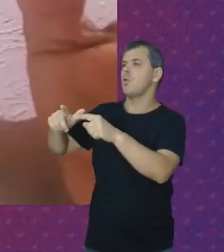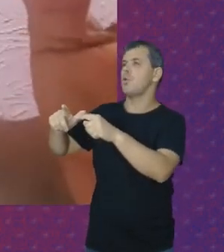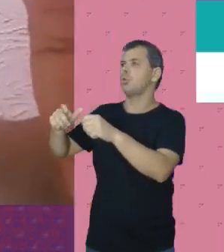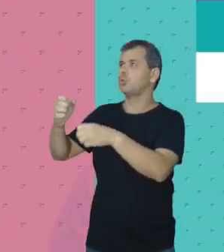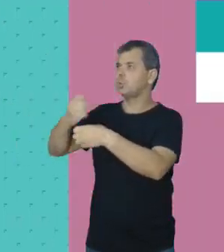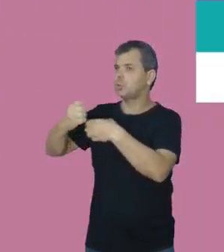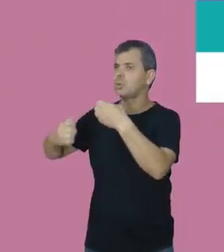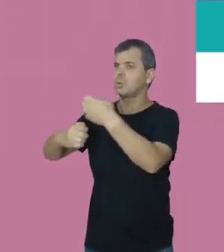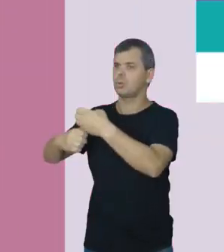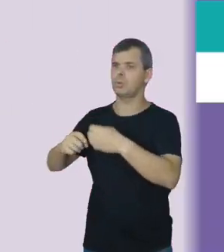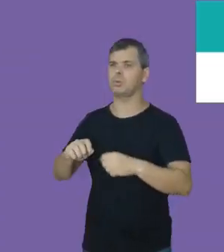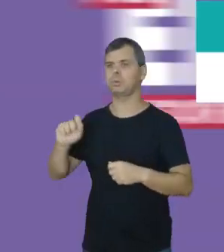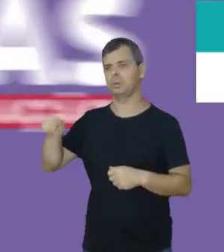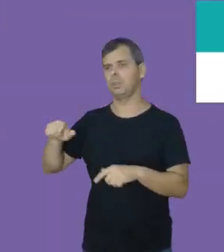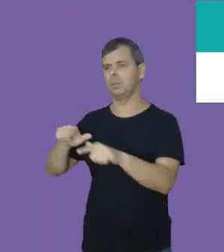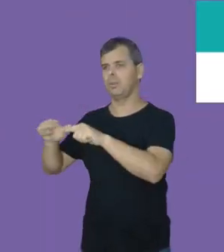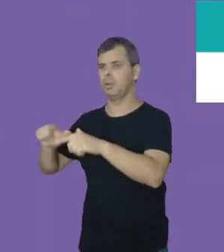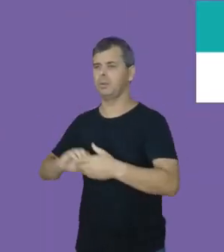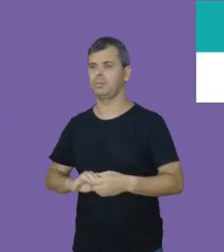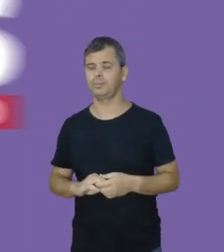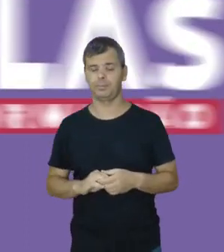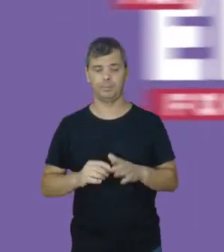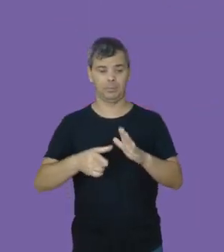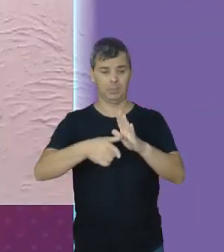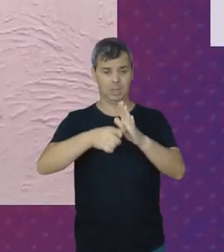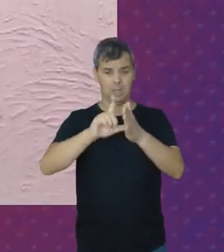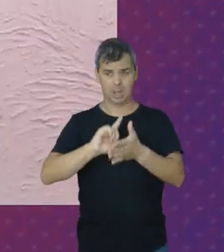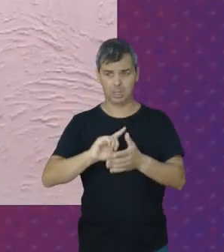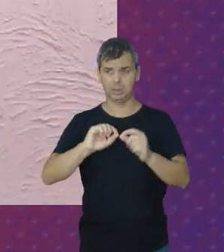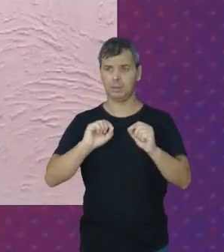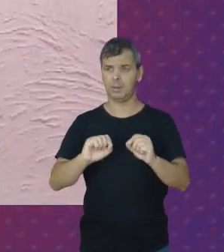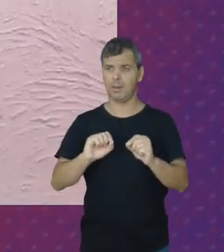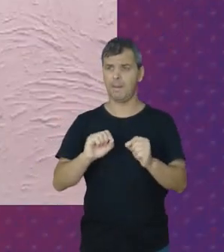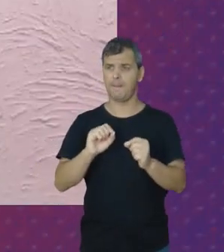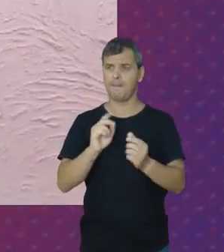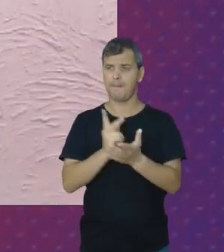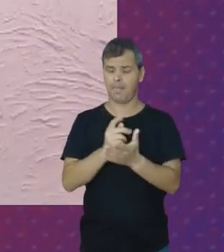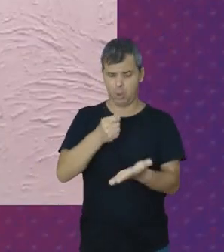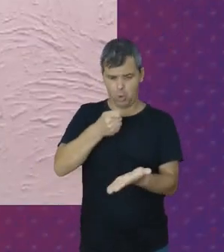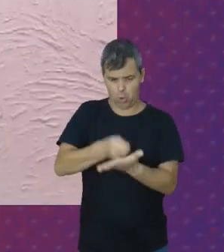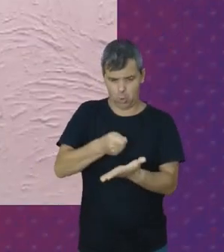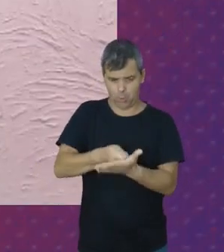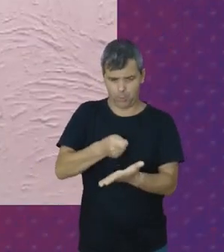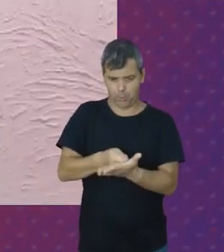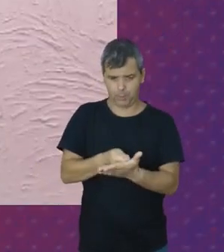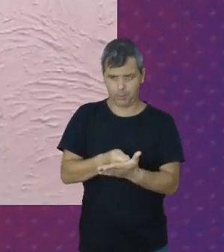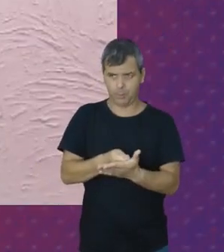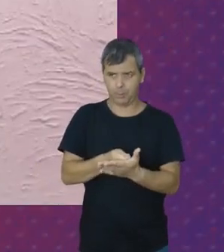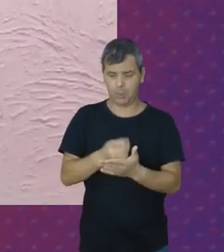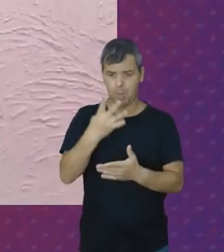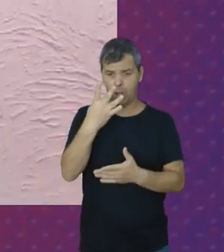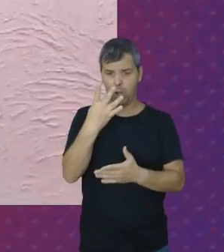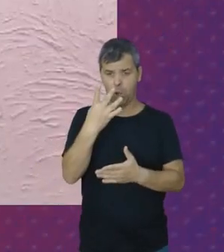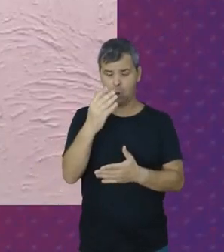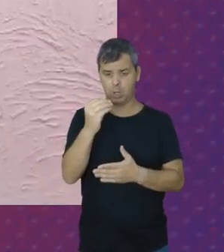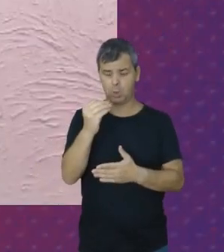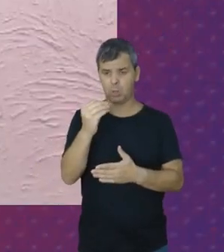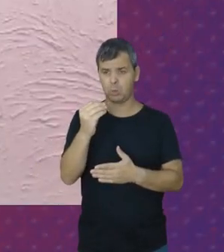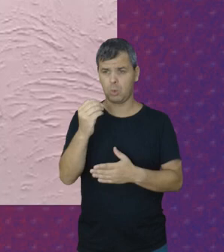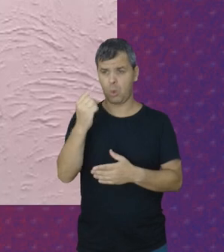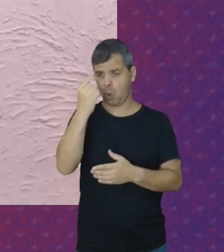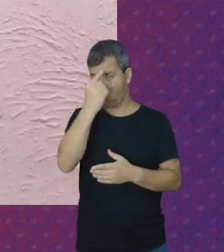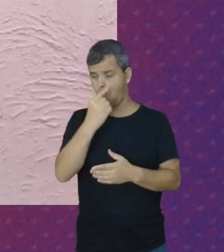E sim trabalhadoras Então Antes mesmo da gente Ser obrigatório As 44 horas semanais